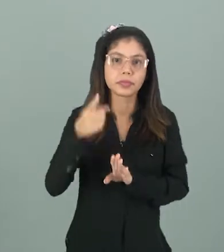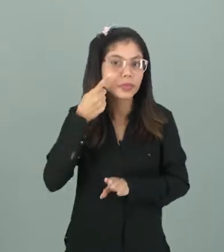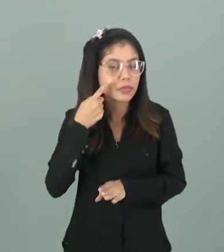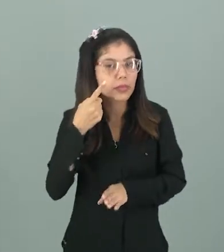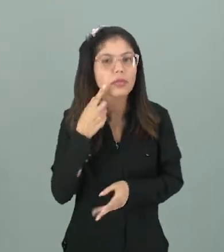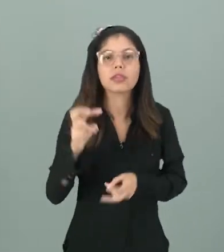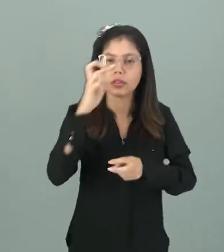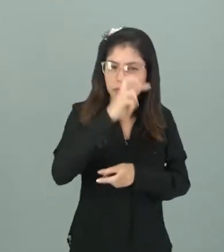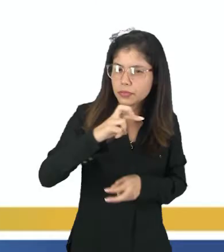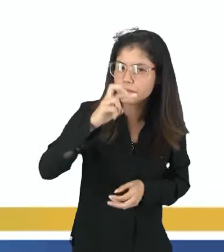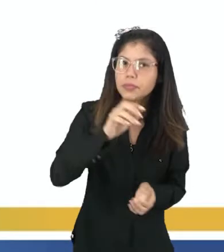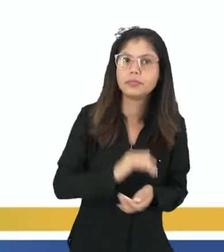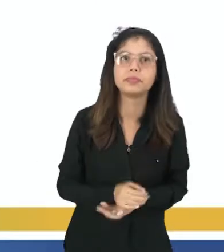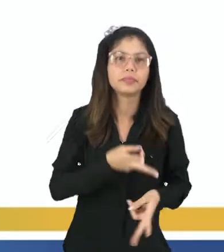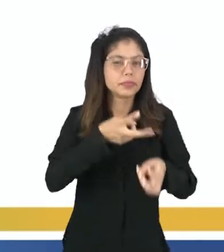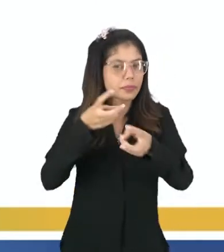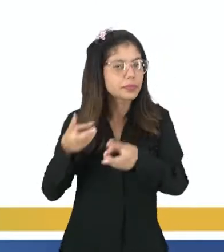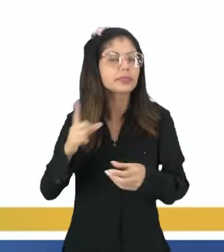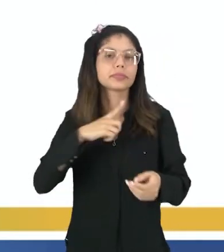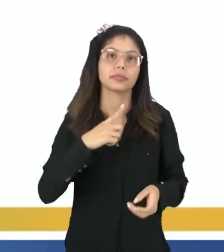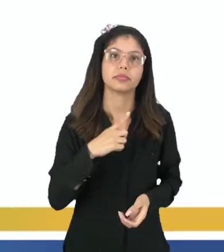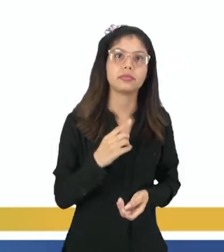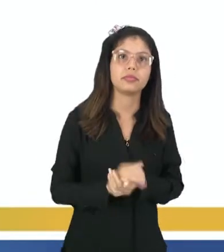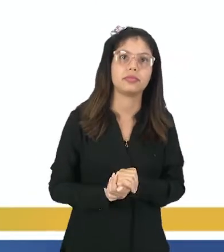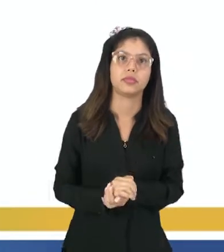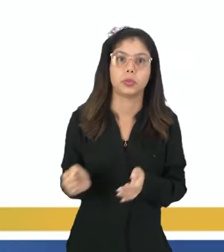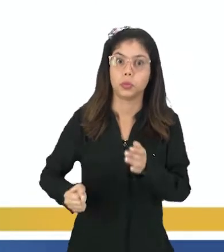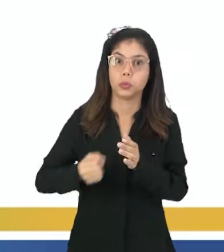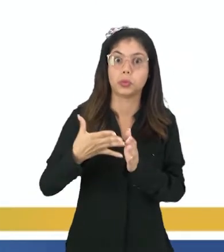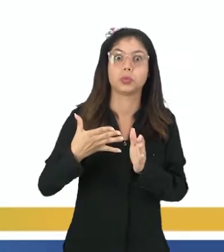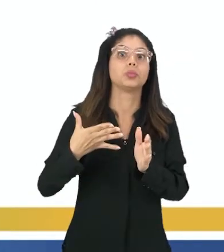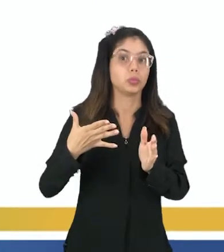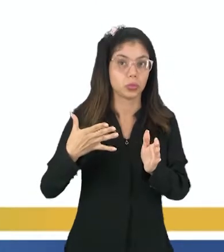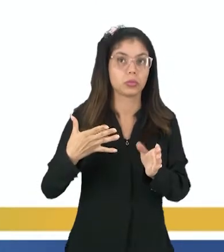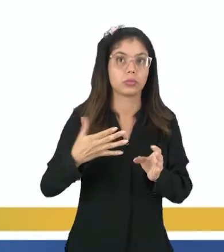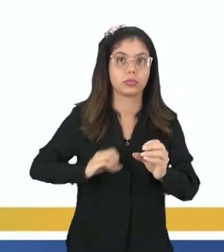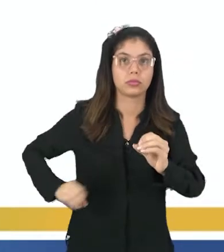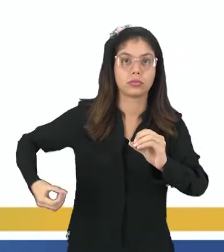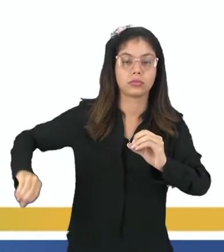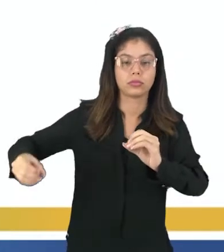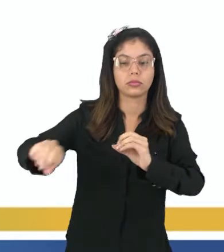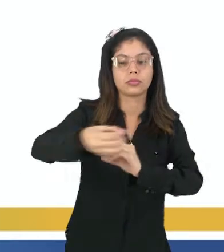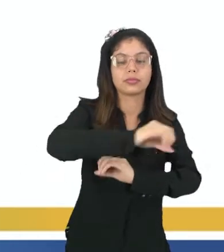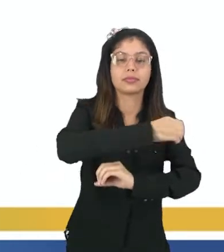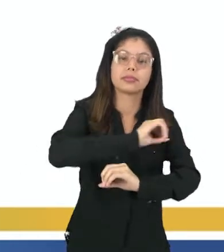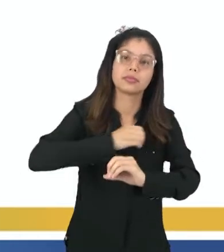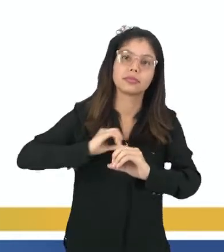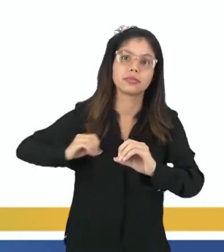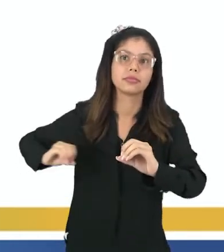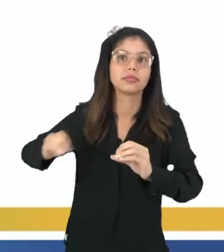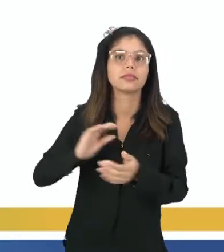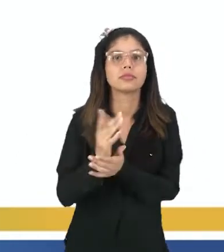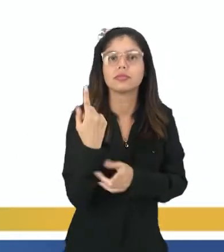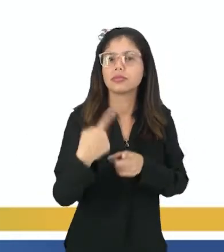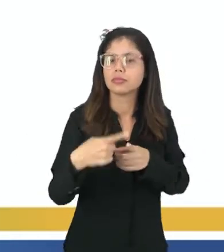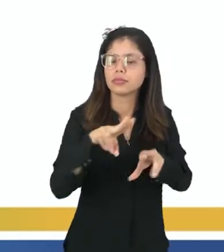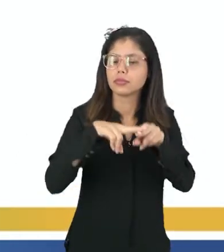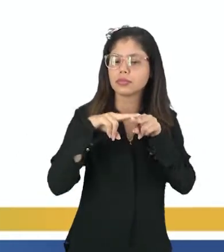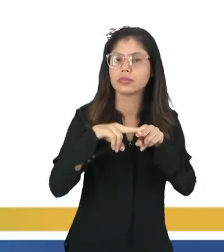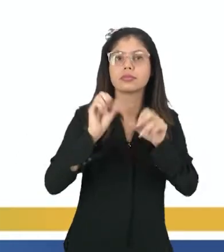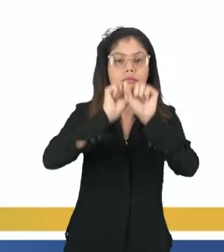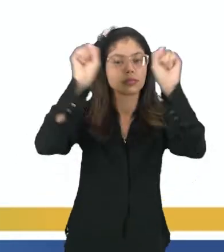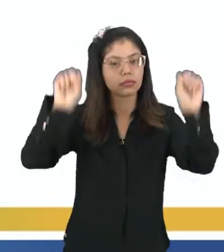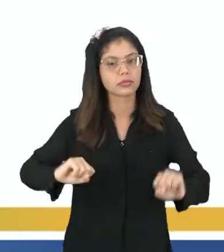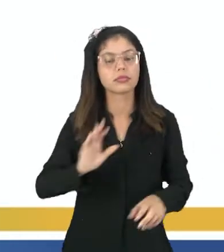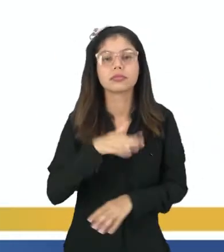aí essa imagem, vocês podem ver por exemplo que tem uma série de componentes e por isso que recebe esse nome aí de sistemas.